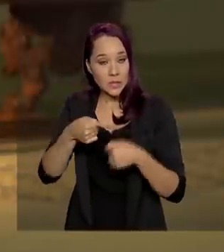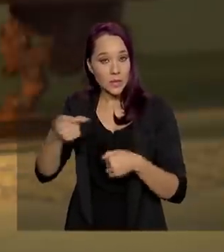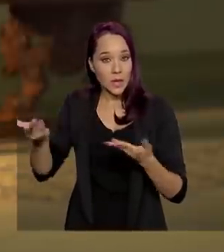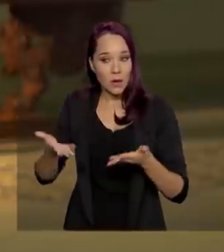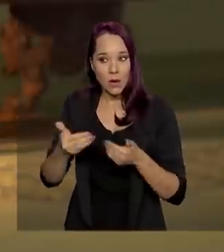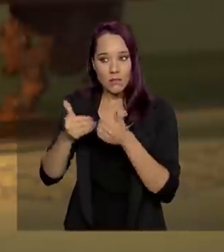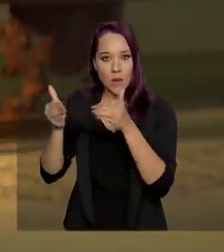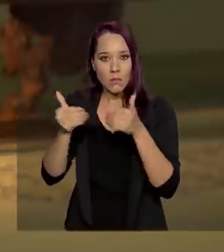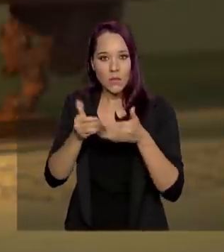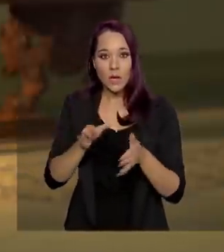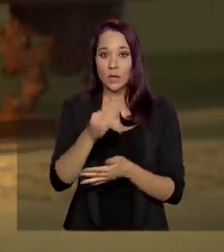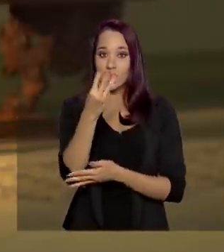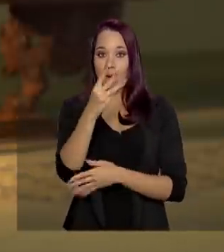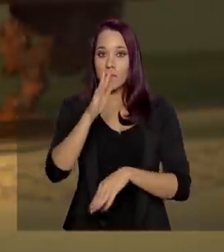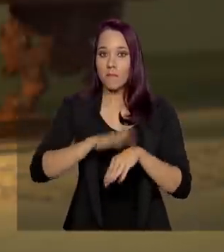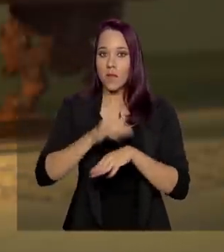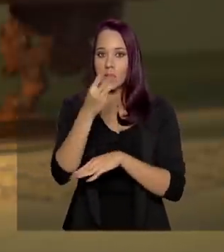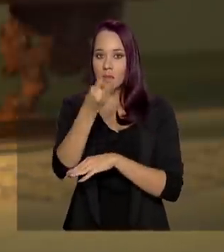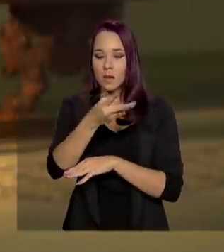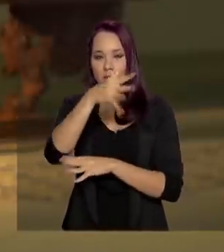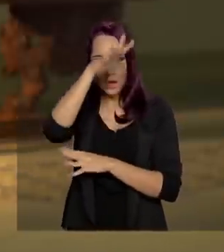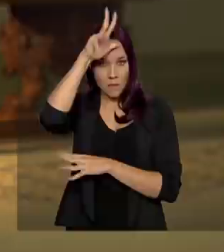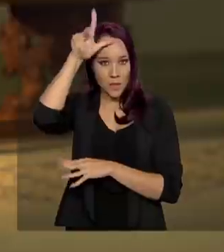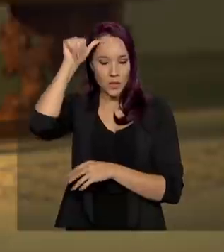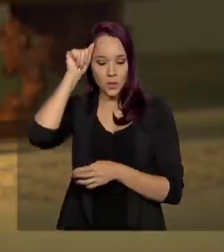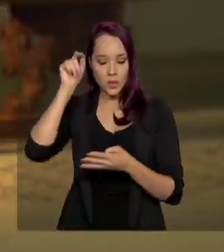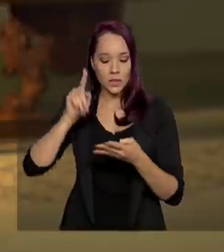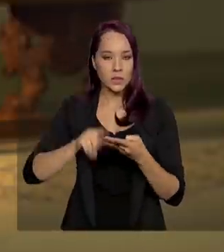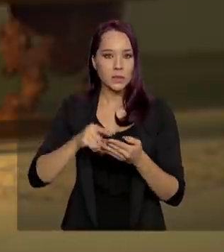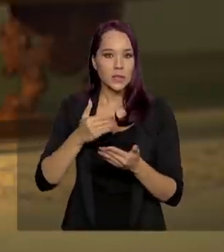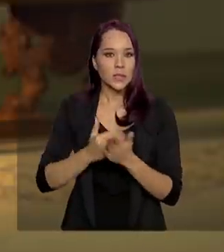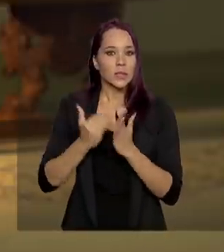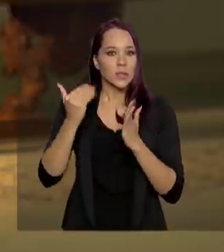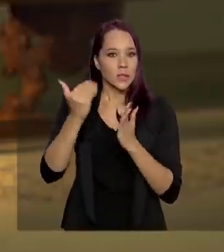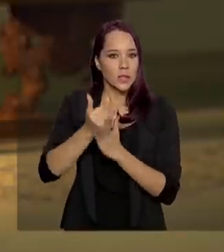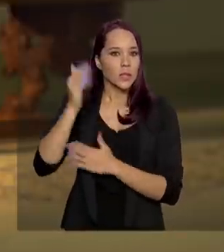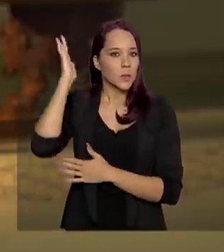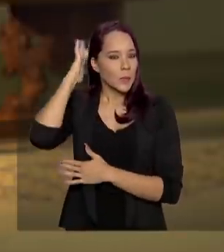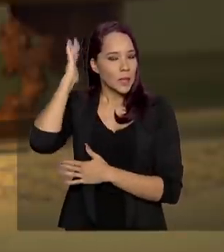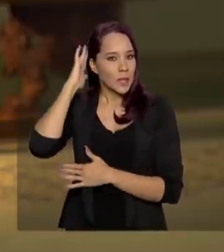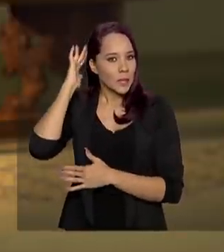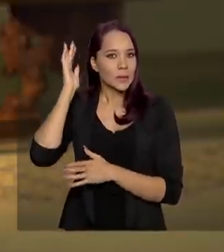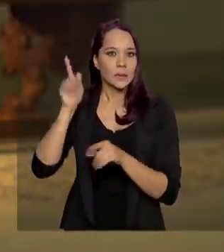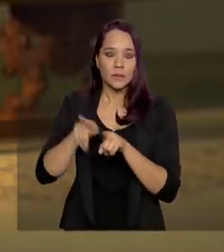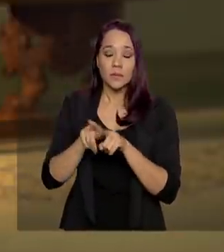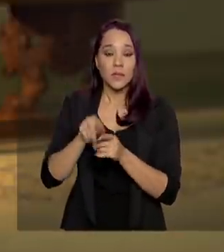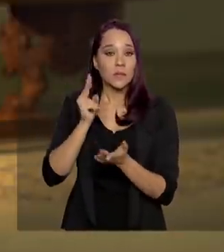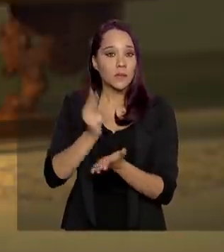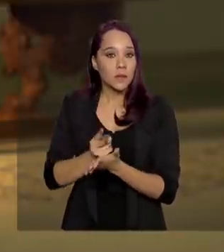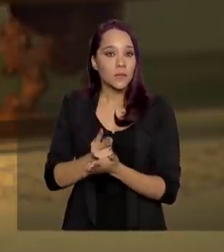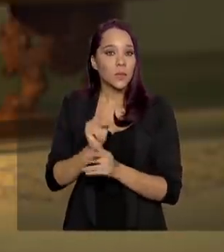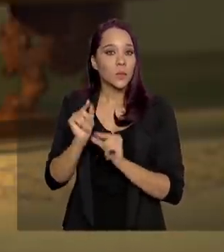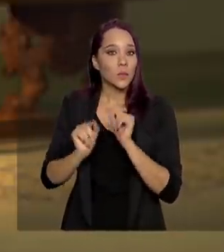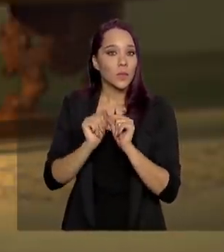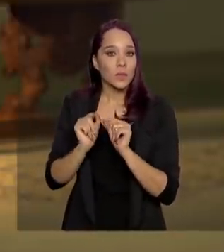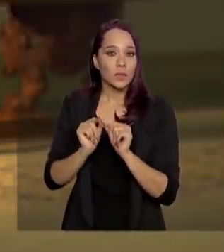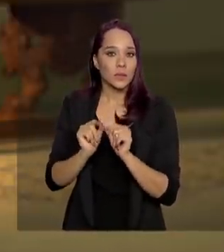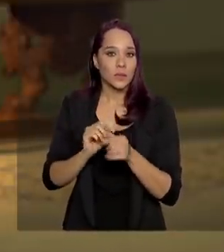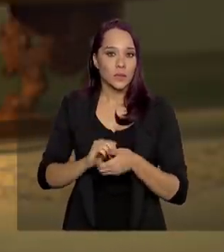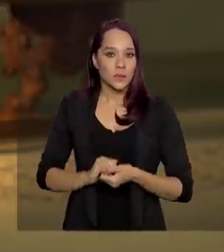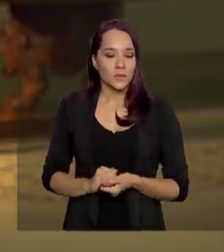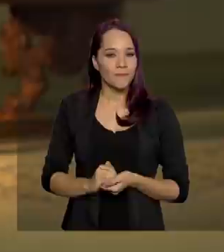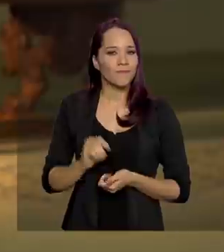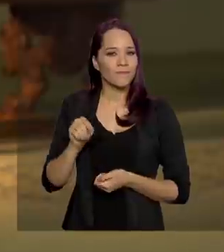no Amazonas. Abrimos três no estado do Pará. Sempre, sempre, aí é o que vem, a outra coisa interessante também,